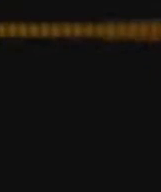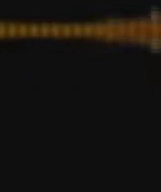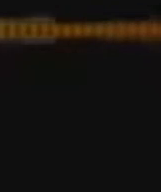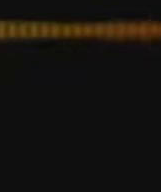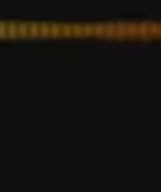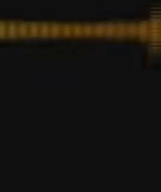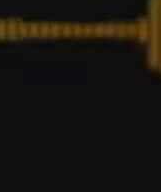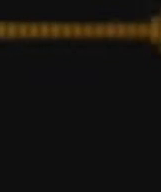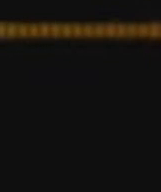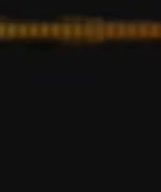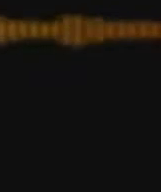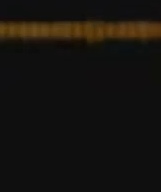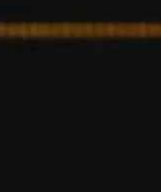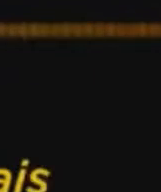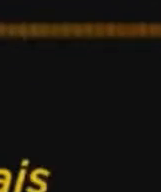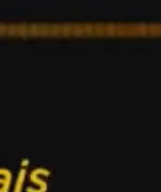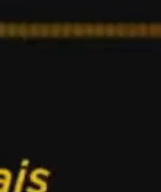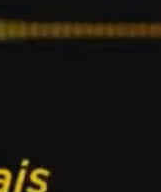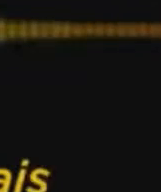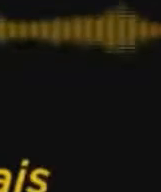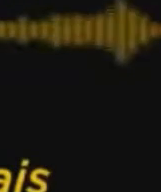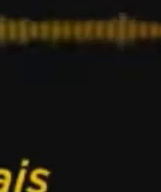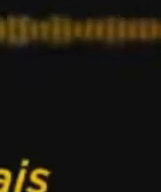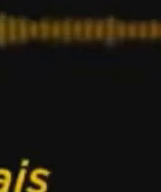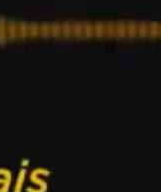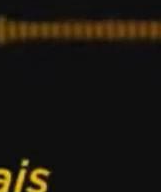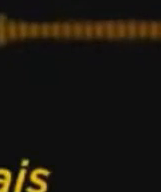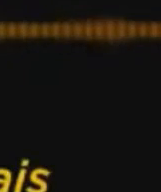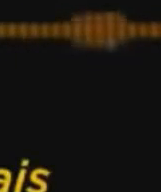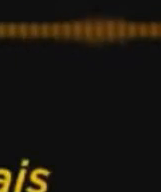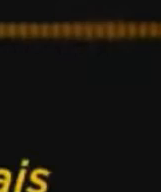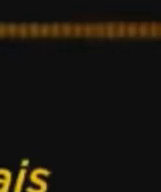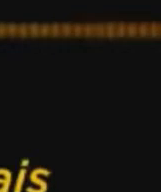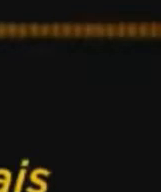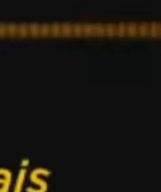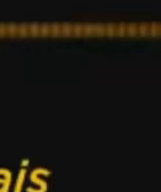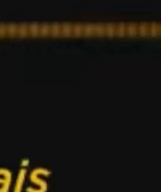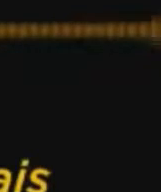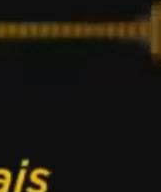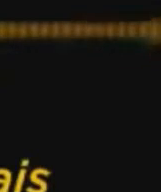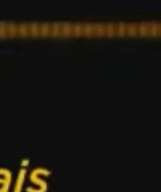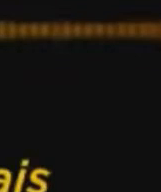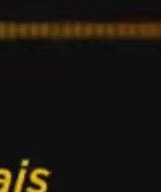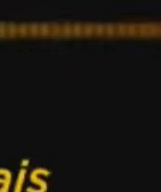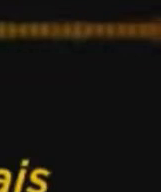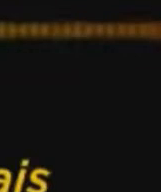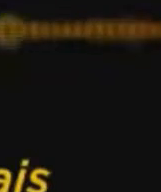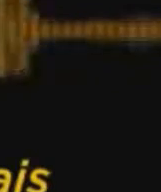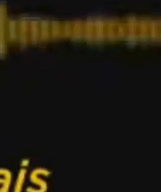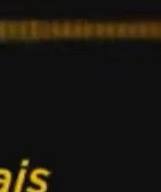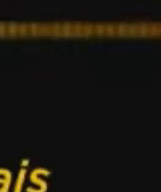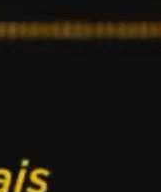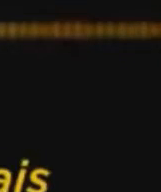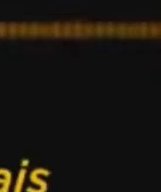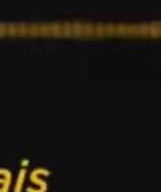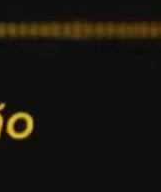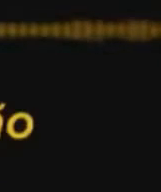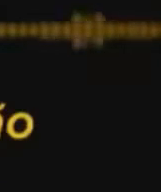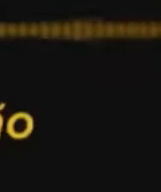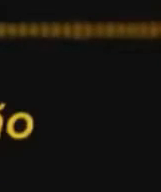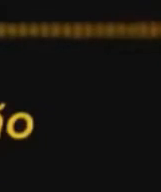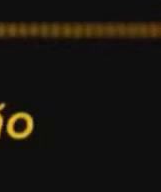e o outro é o tal do Triplex. Somando os dois, na entidade, uns 4 milhões de milhares